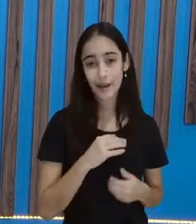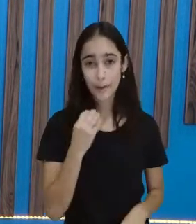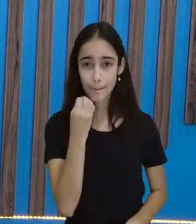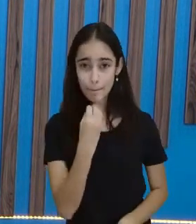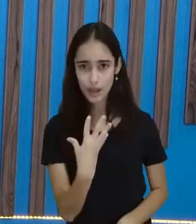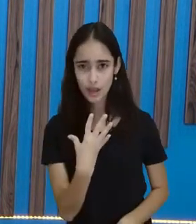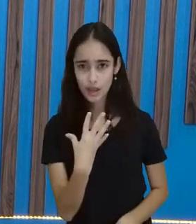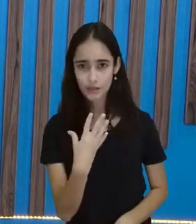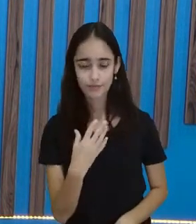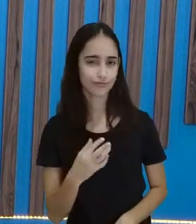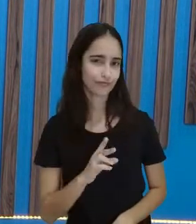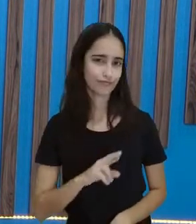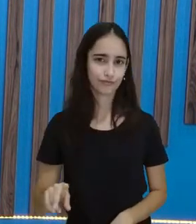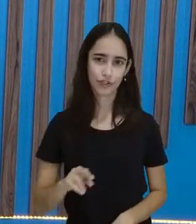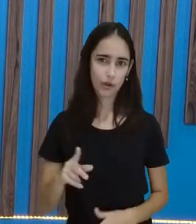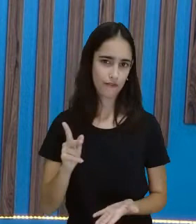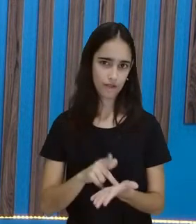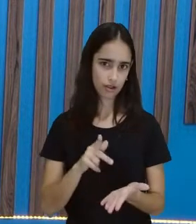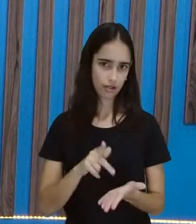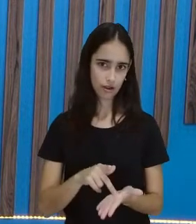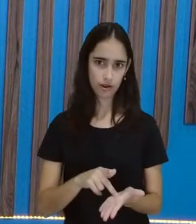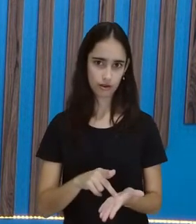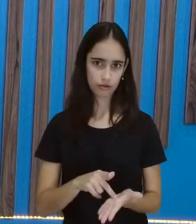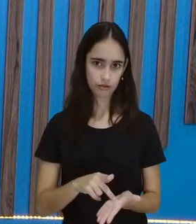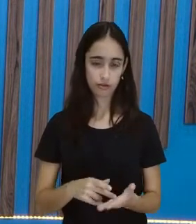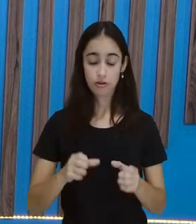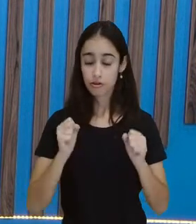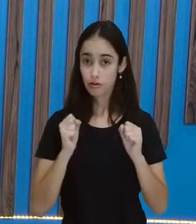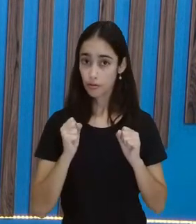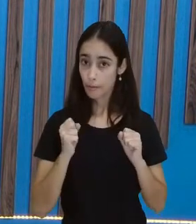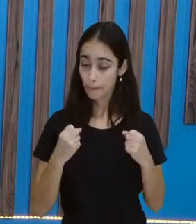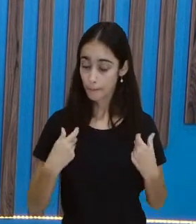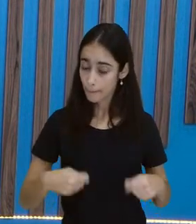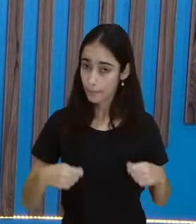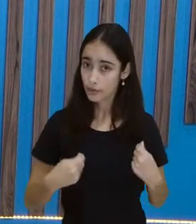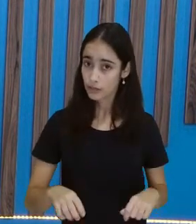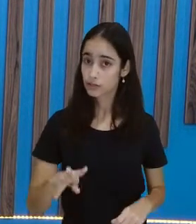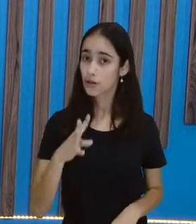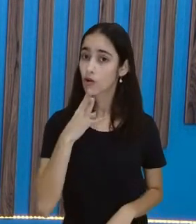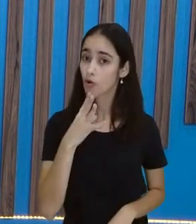nos fazer muito mal. Não é assim. Então, a gente não pode